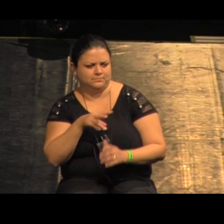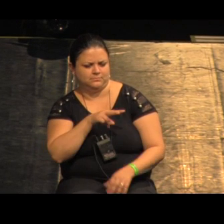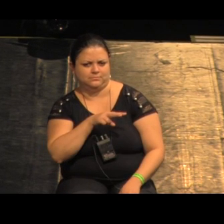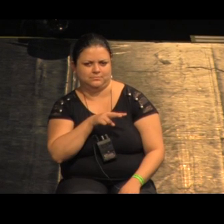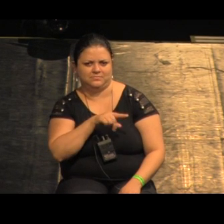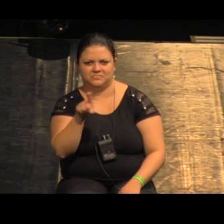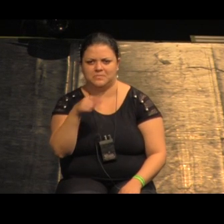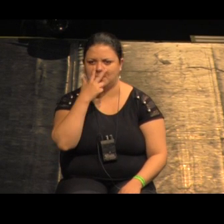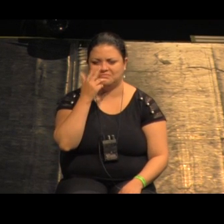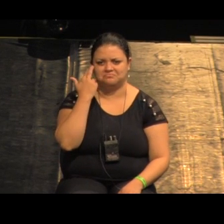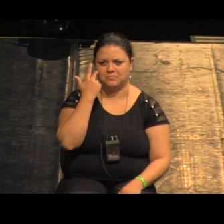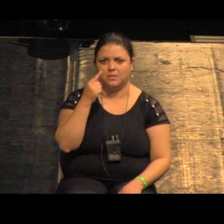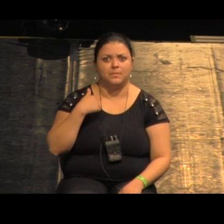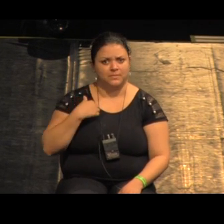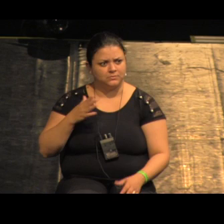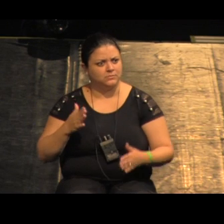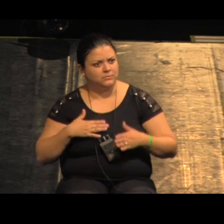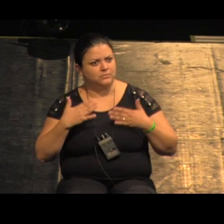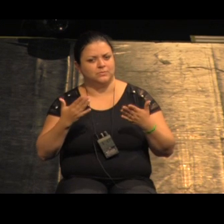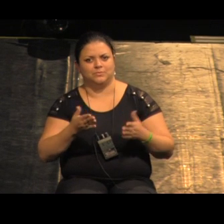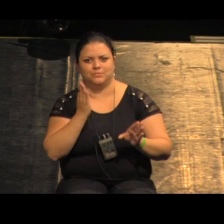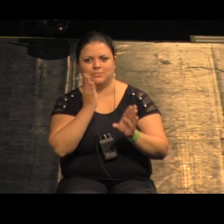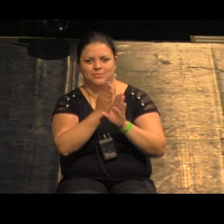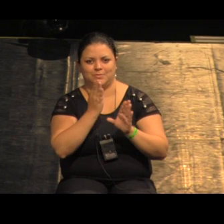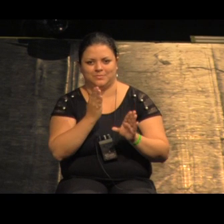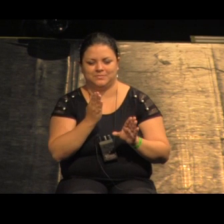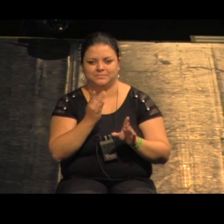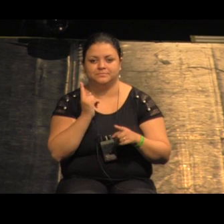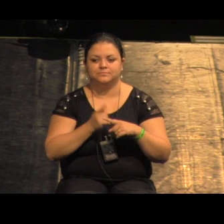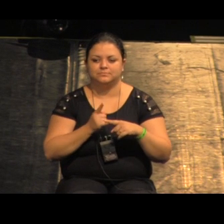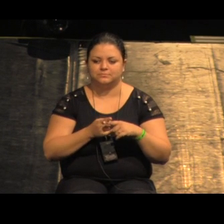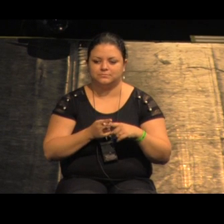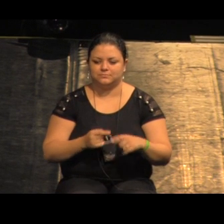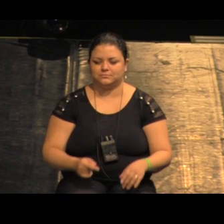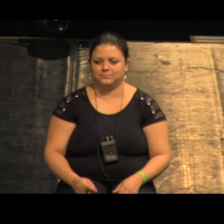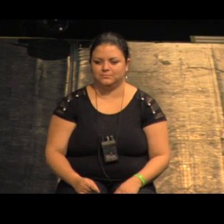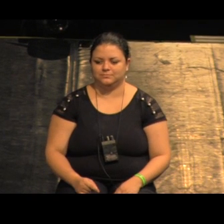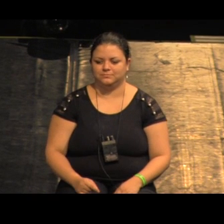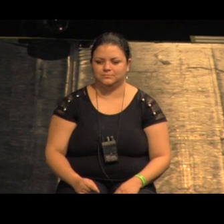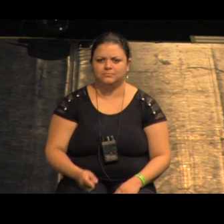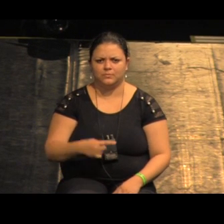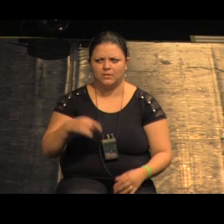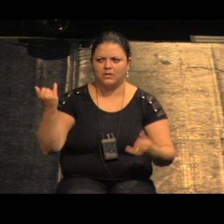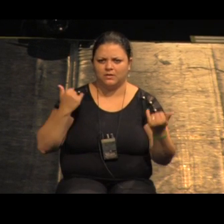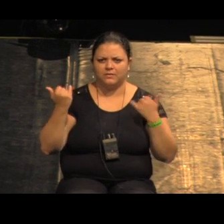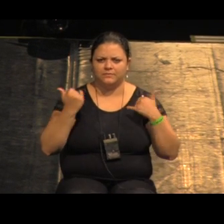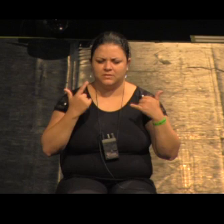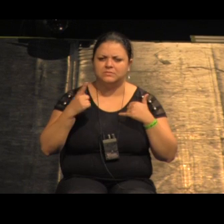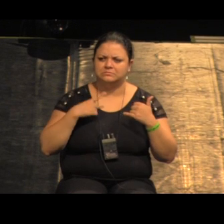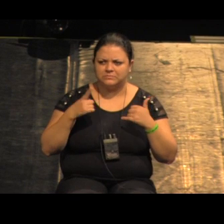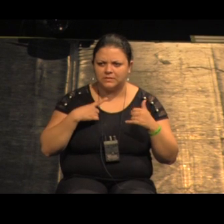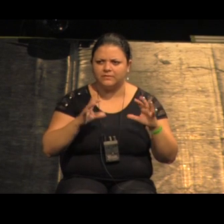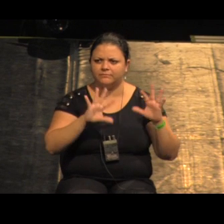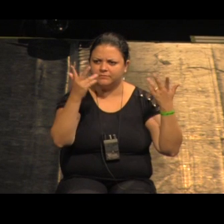não estão achando nada mas para nós foi assim uma grande descoberta foi o ovo de Colombo a gente tinha também lido em algum lugar que esse negócio de animação de rua